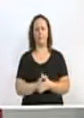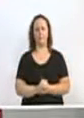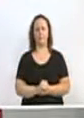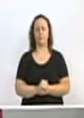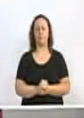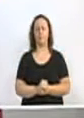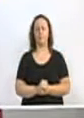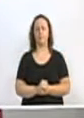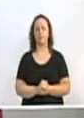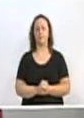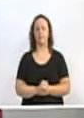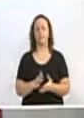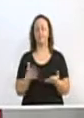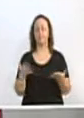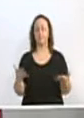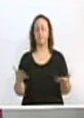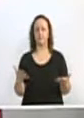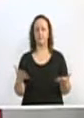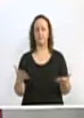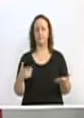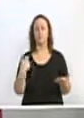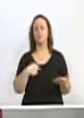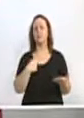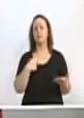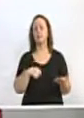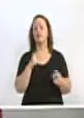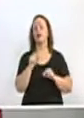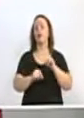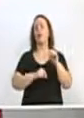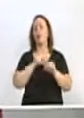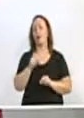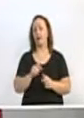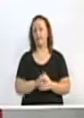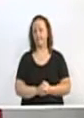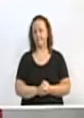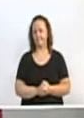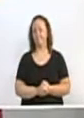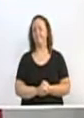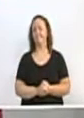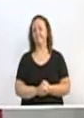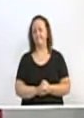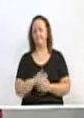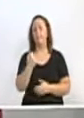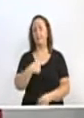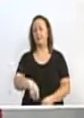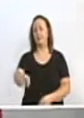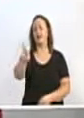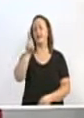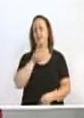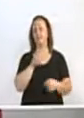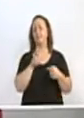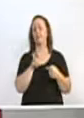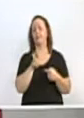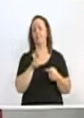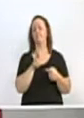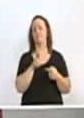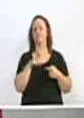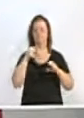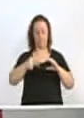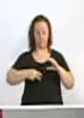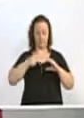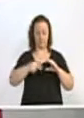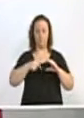Então, deverão responder. Deverão responder. E o conjunto desta casa tem parte da